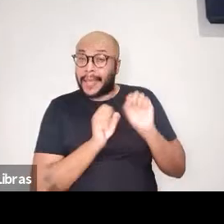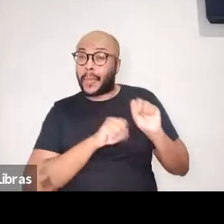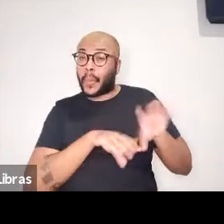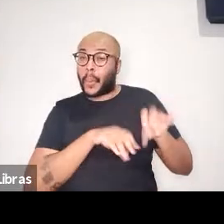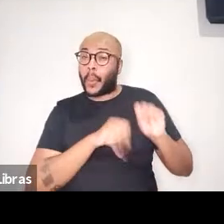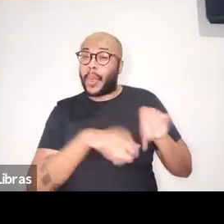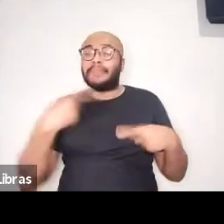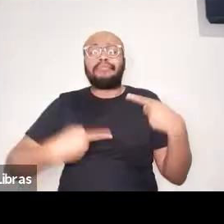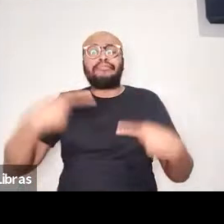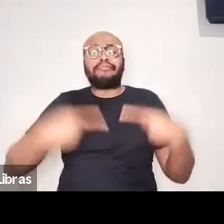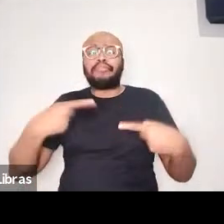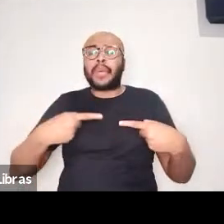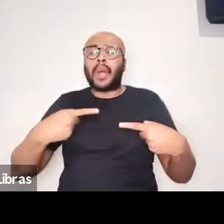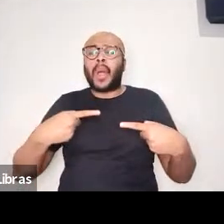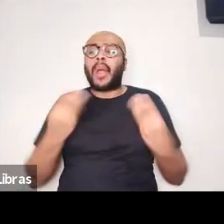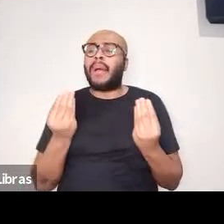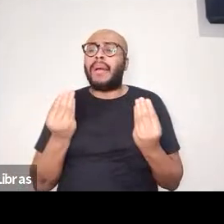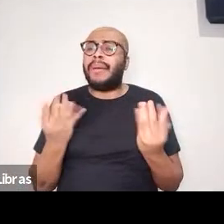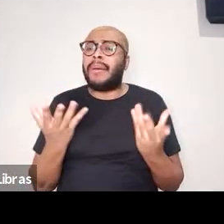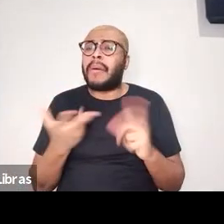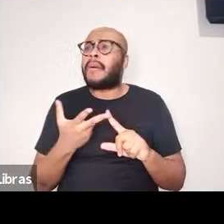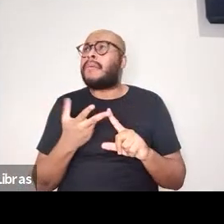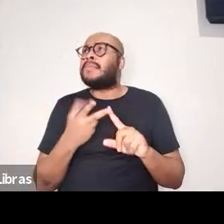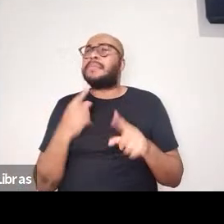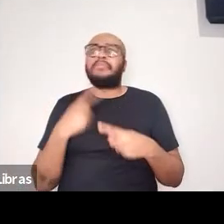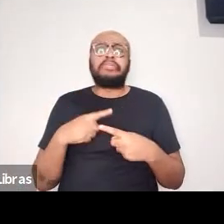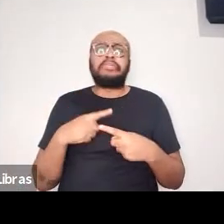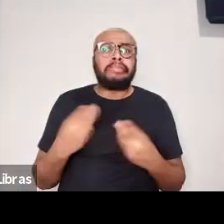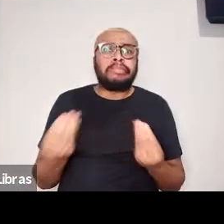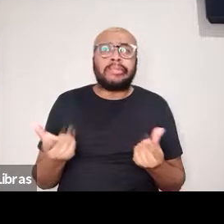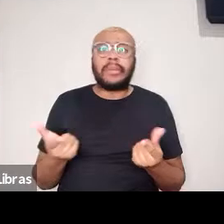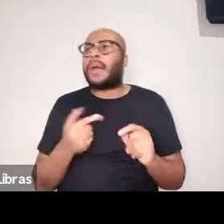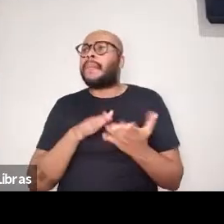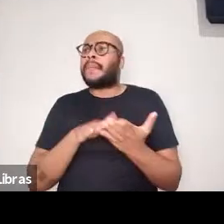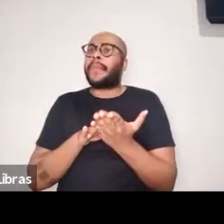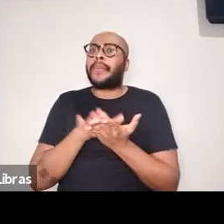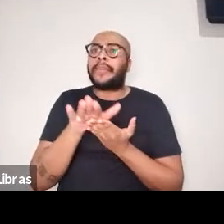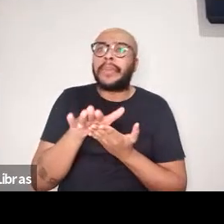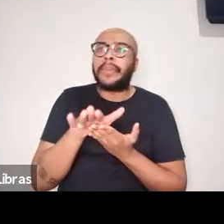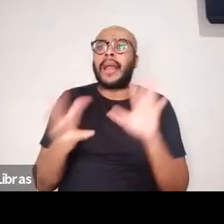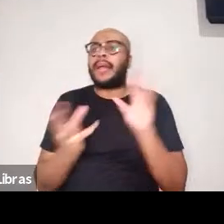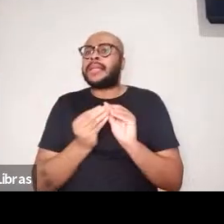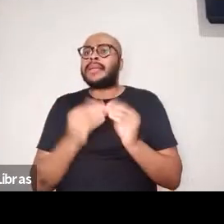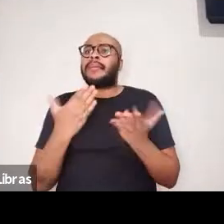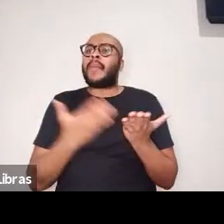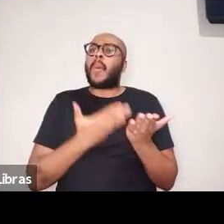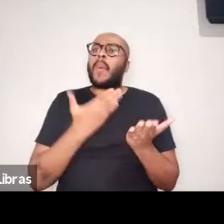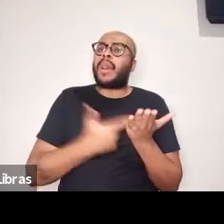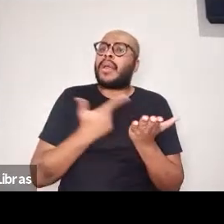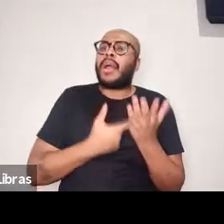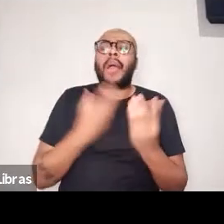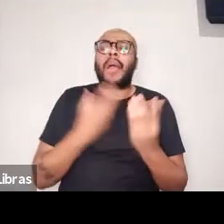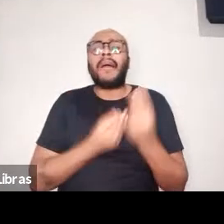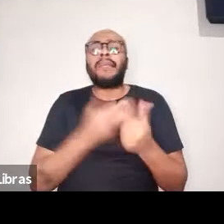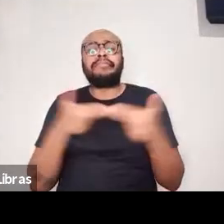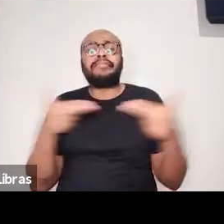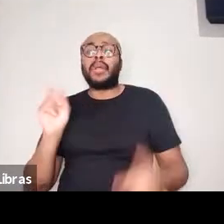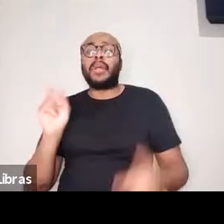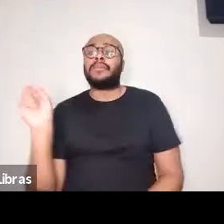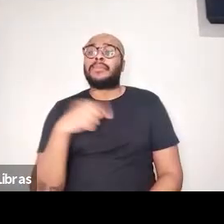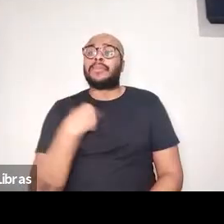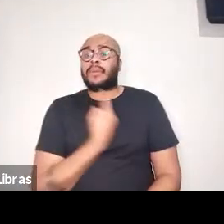como e por que produzir e publicar resenhas de livros, nós